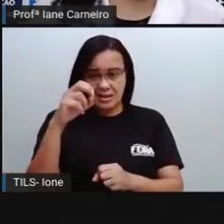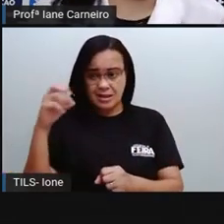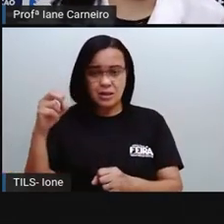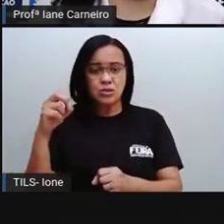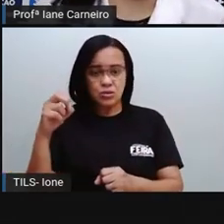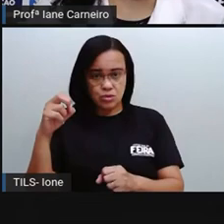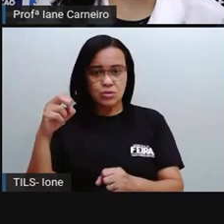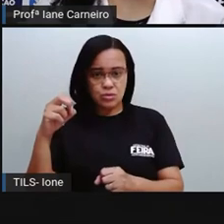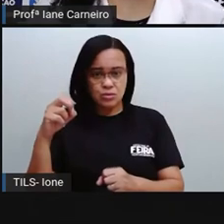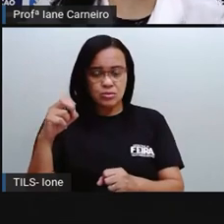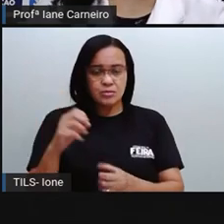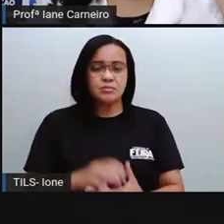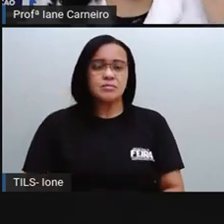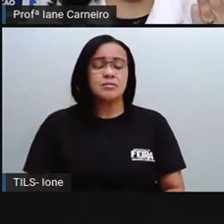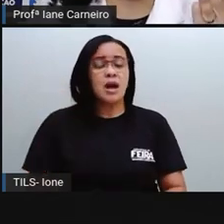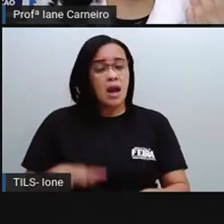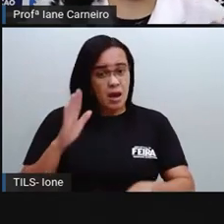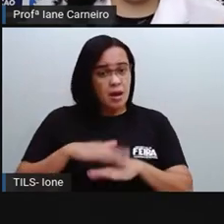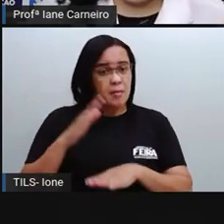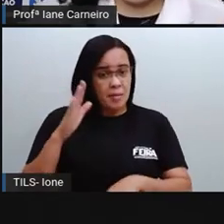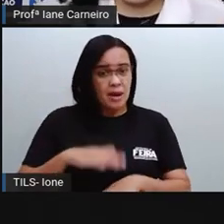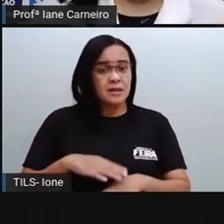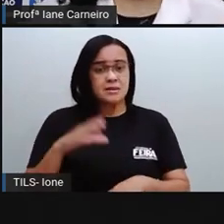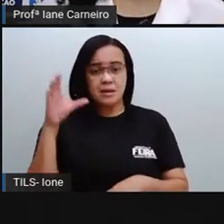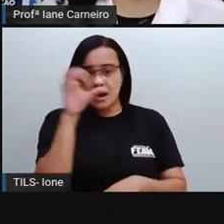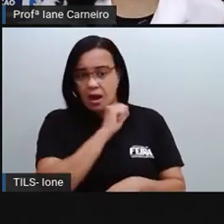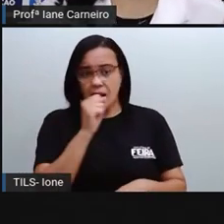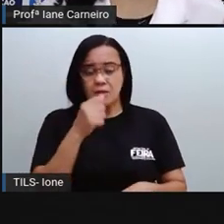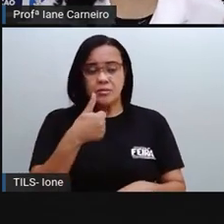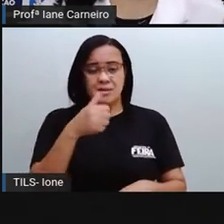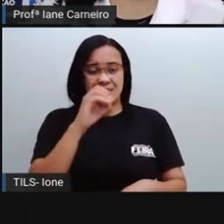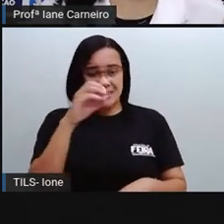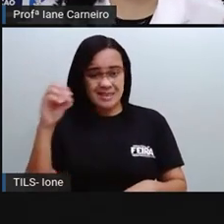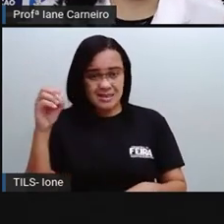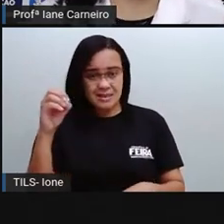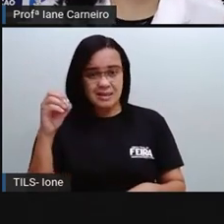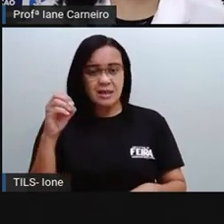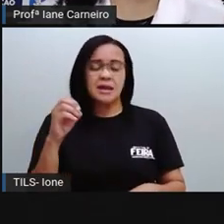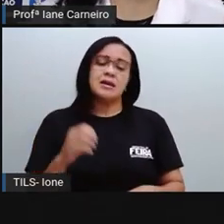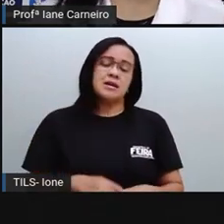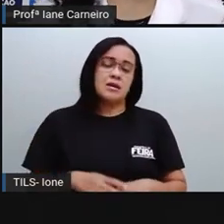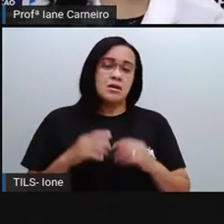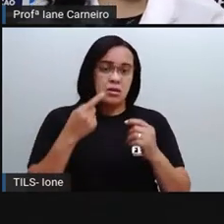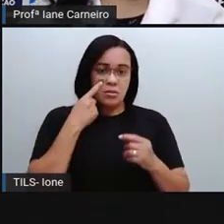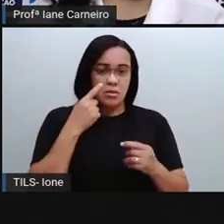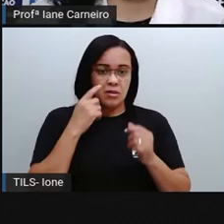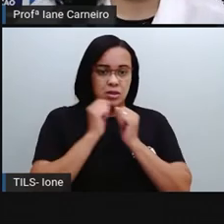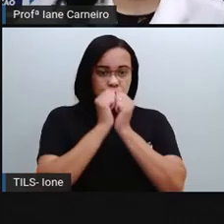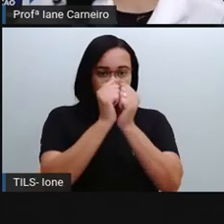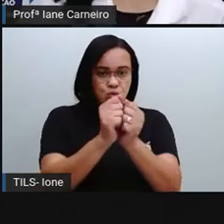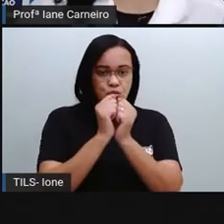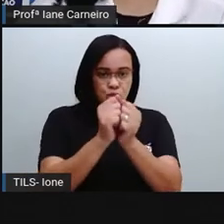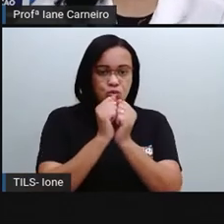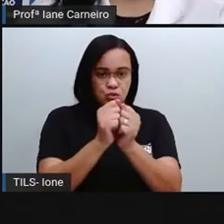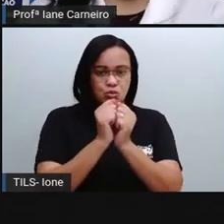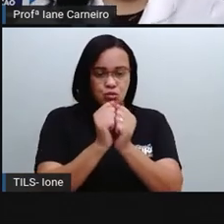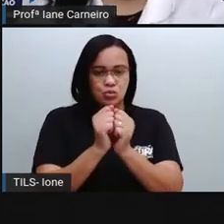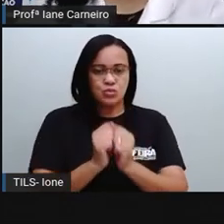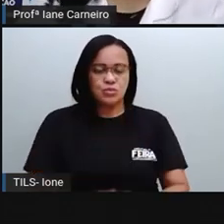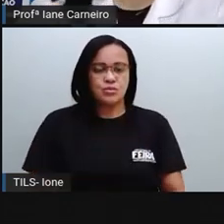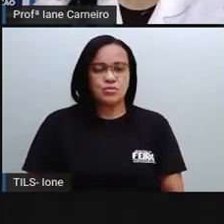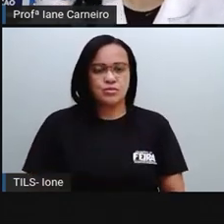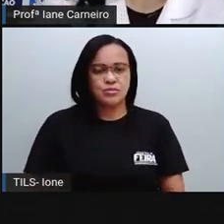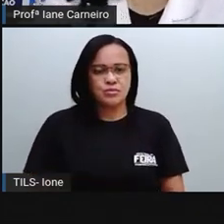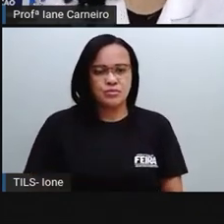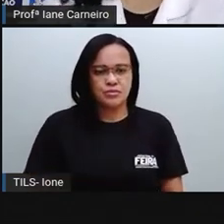rápido é a plaquinha de 100, né? Então, gente vai juntar aqui agora, para colocar aqui no slide, ó, as plaquinhas de 100.